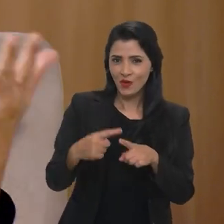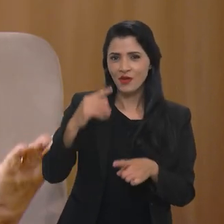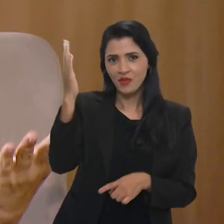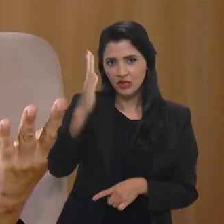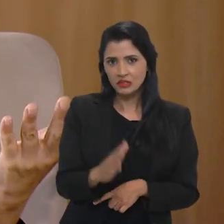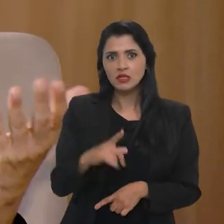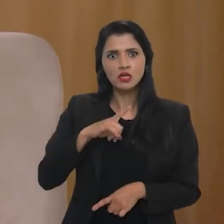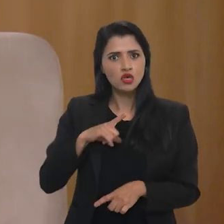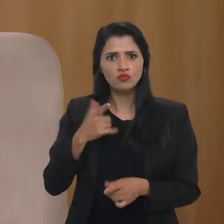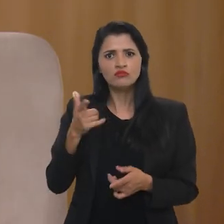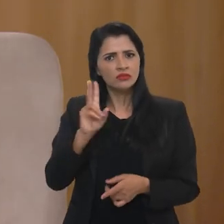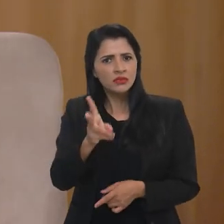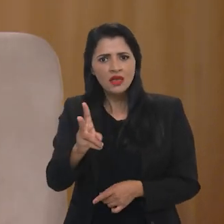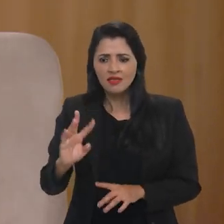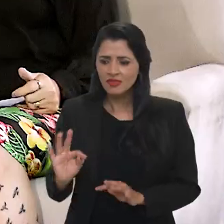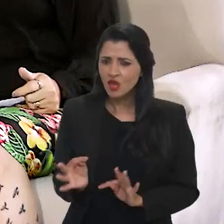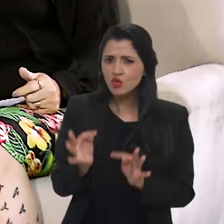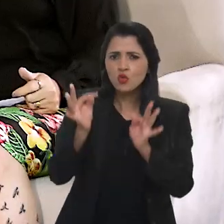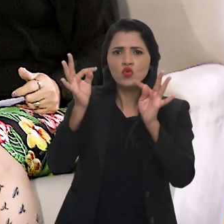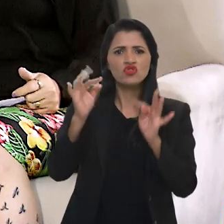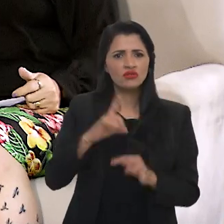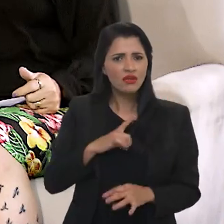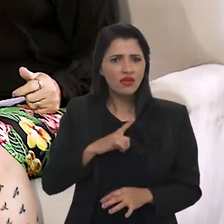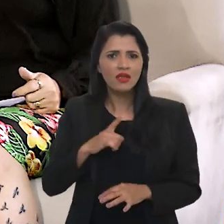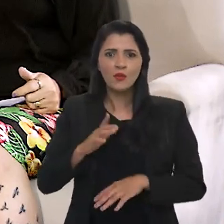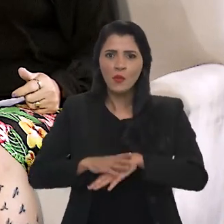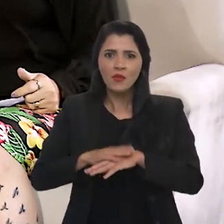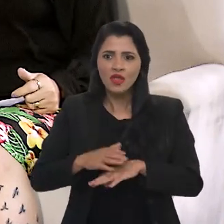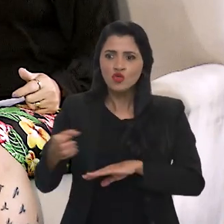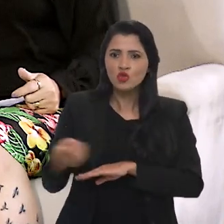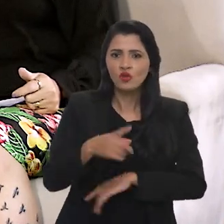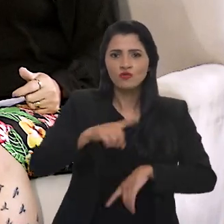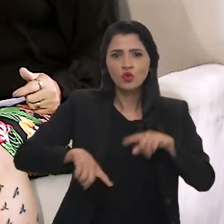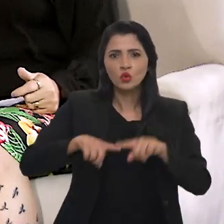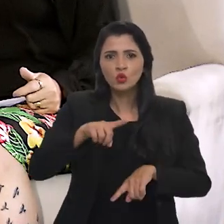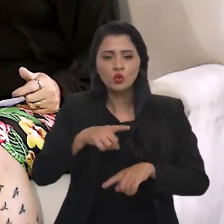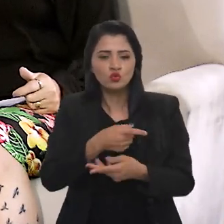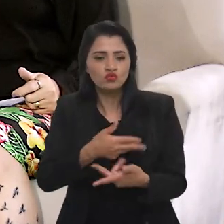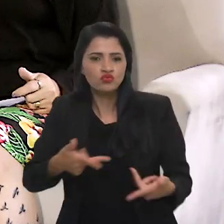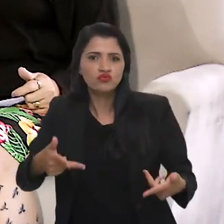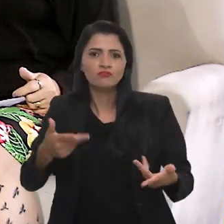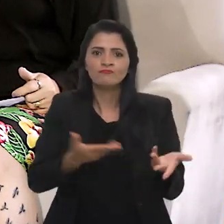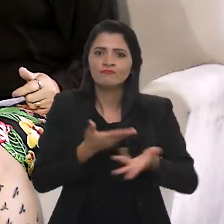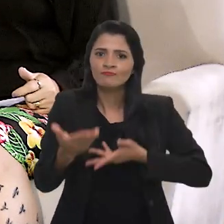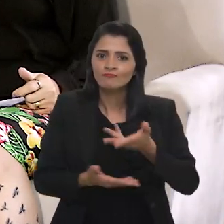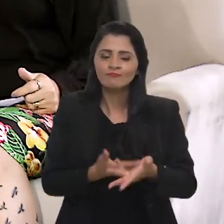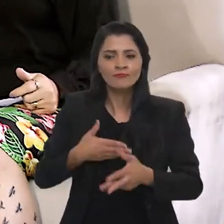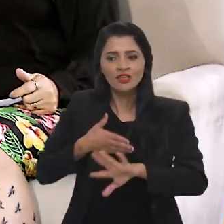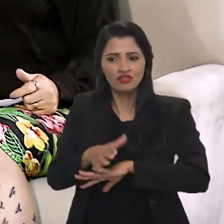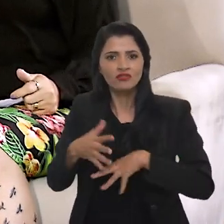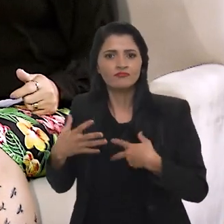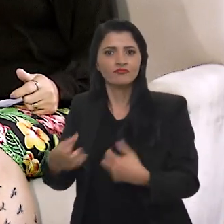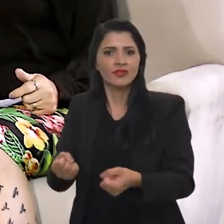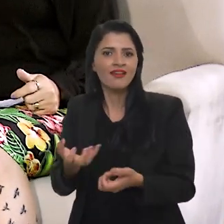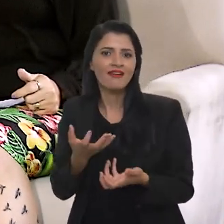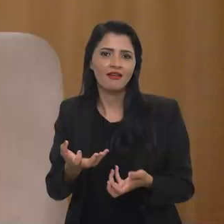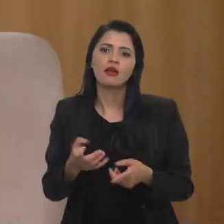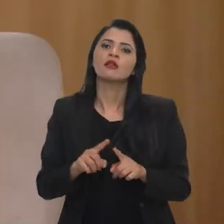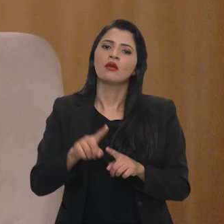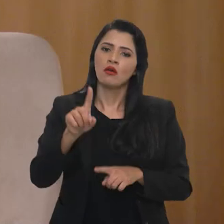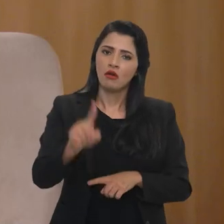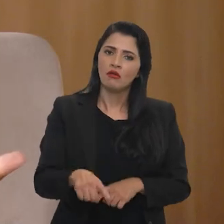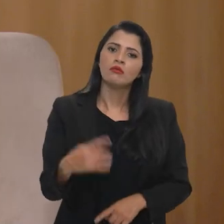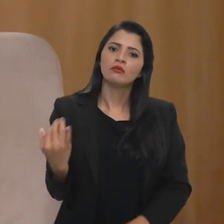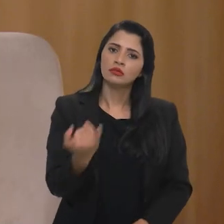intenso na tecnologia, é um país que adora as novas, quando chegam novos produtos, novos serviços, né, a gente mergulha de cabeça,